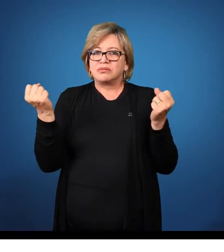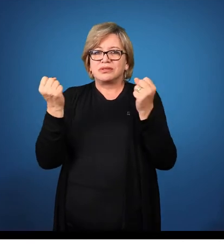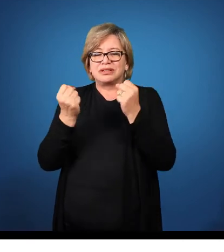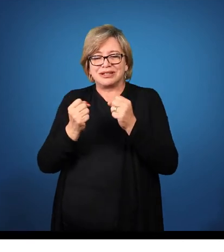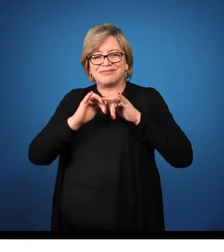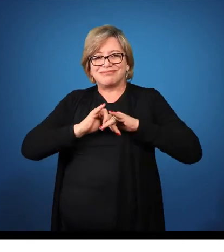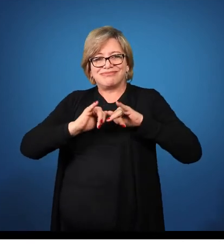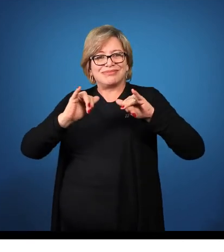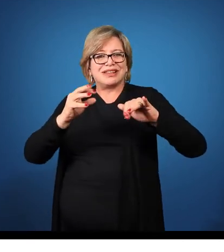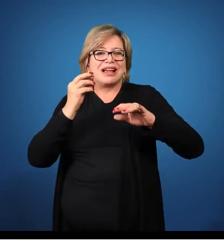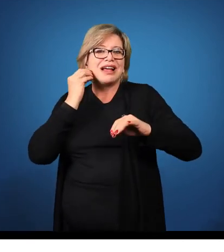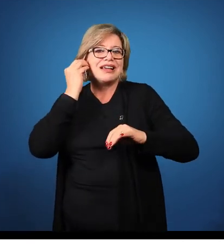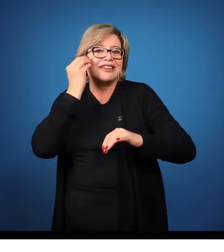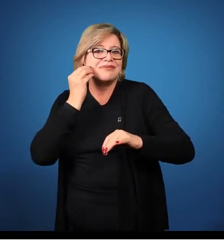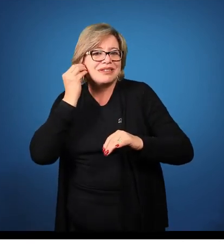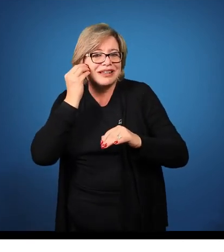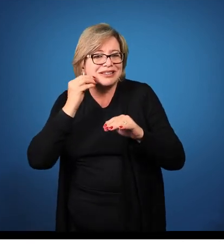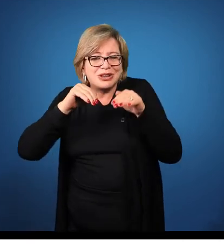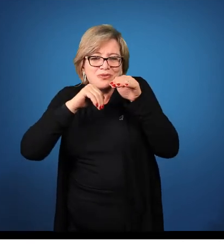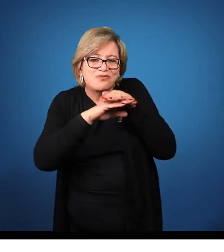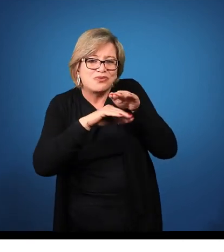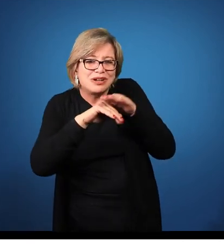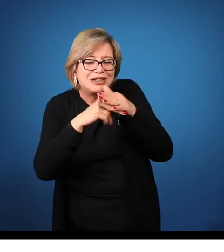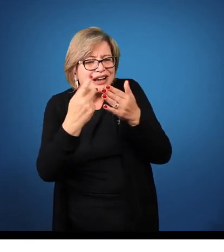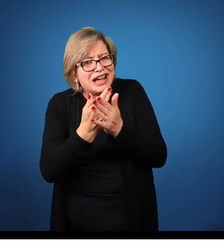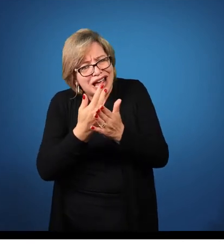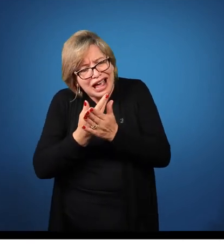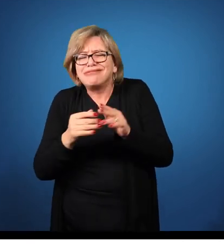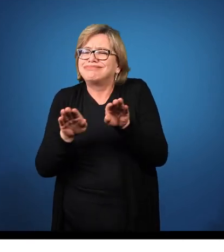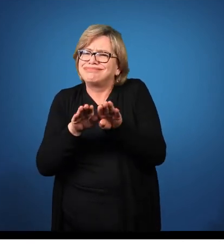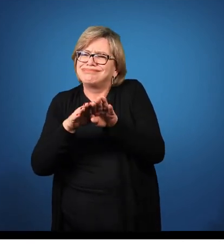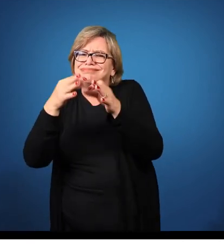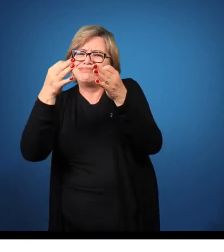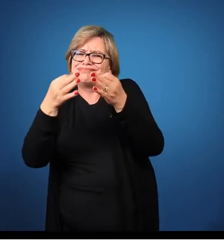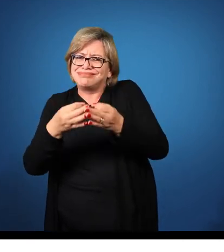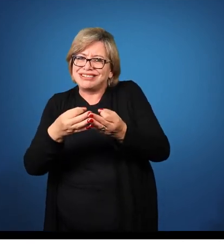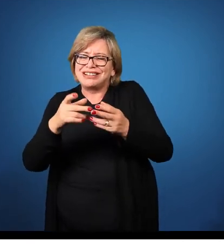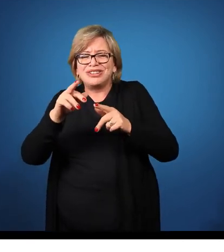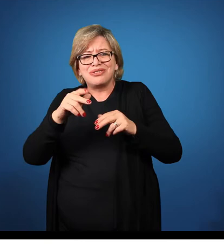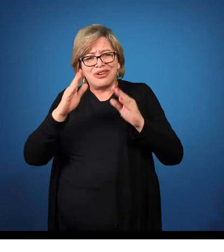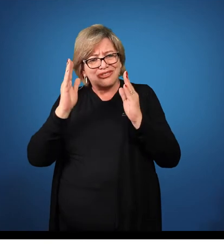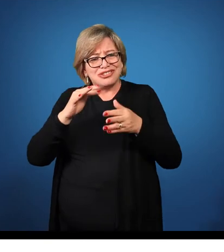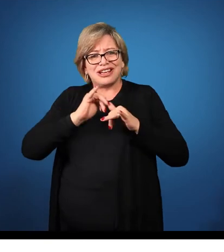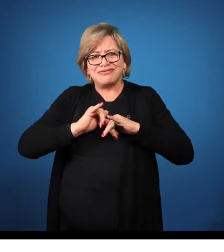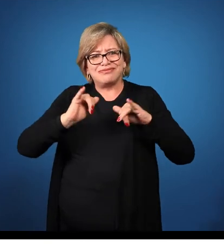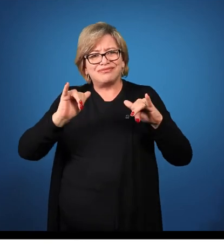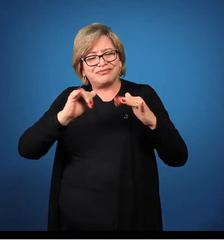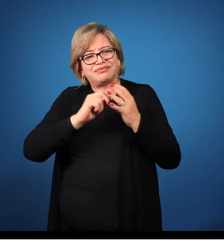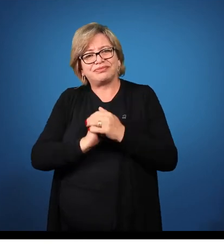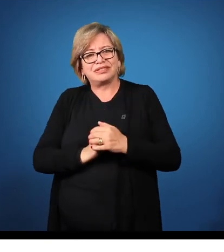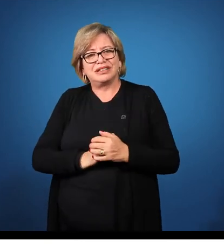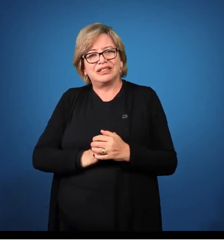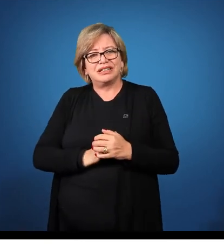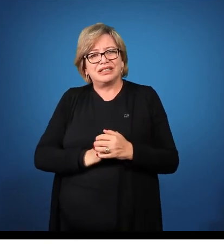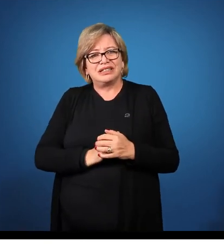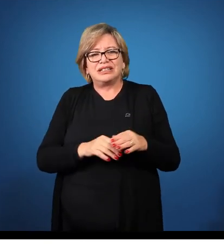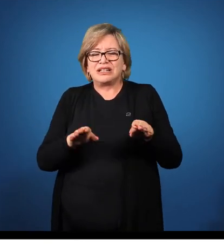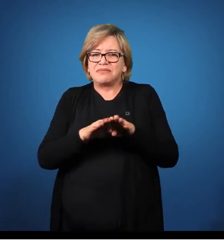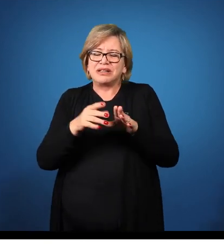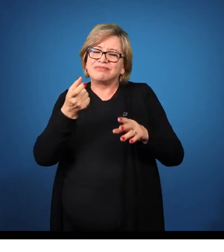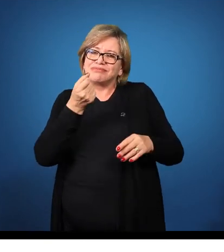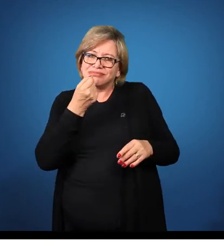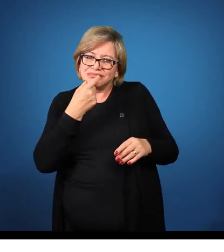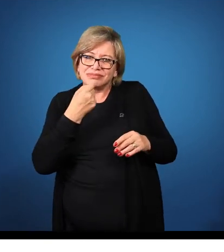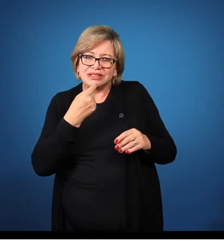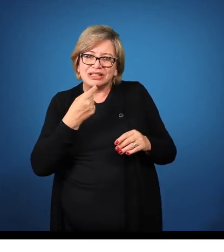experiências de mau armazenagem, de boa armazenagem, como essa que eu citei. Aliás, falei dos remédios